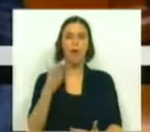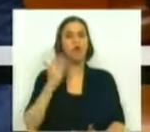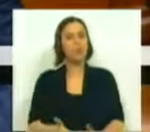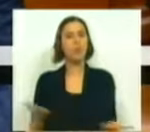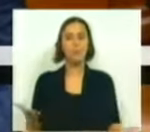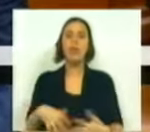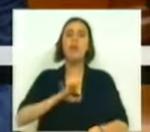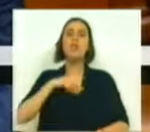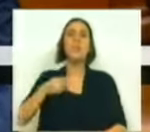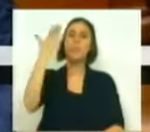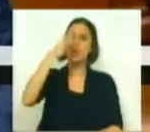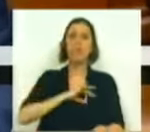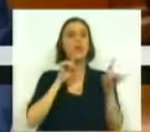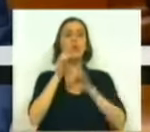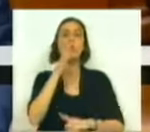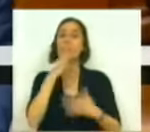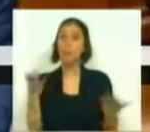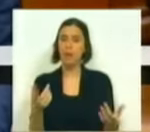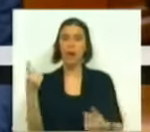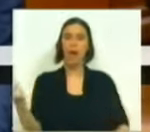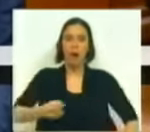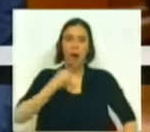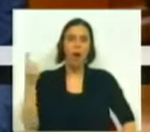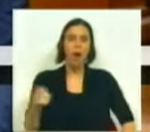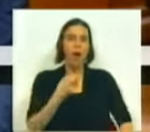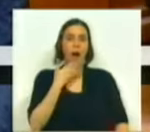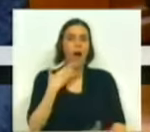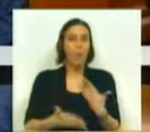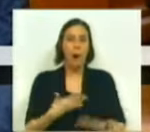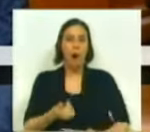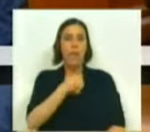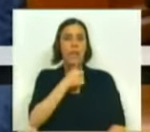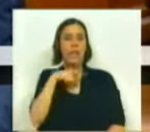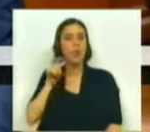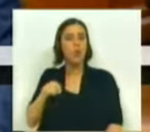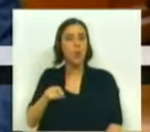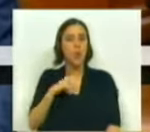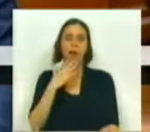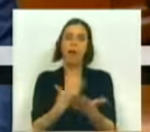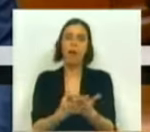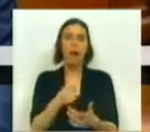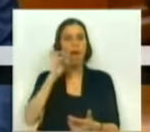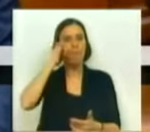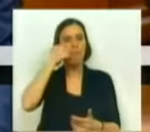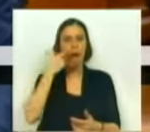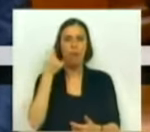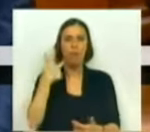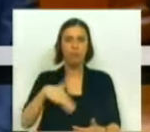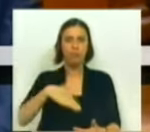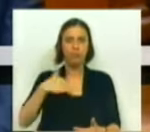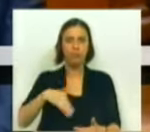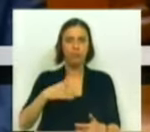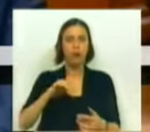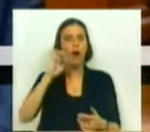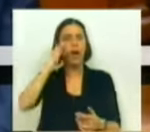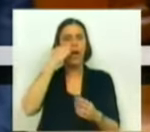Senhora Presidente, Senhoras e Senhores Deputados, a morosidade e a ineficácia das decisões judiciais constituem um custo acrescido e